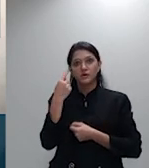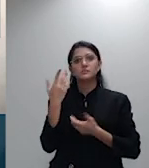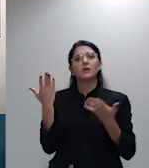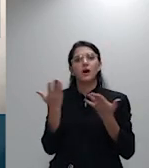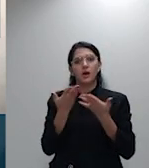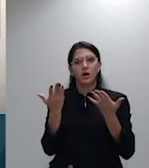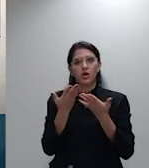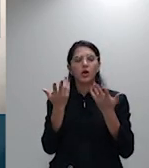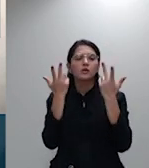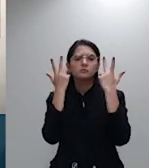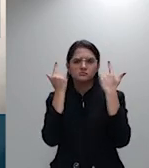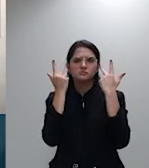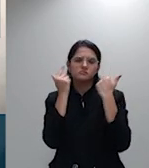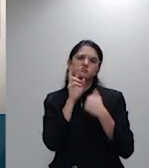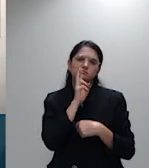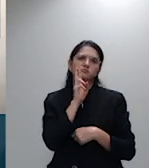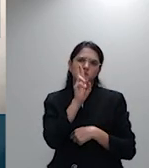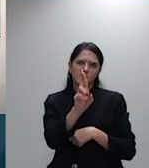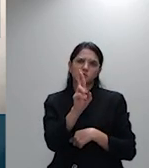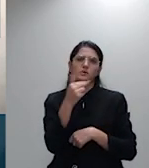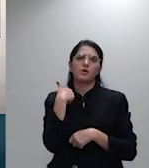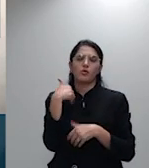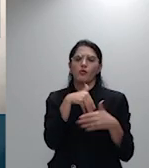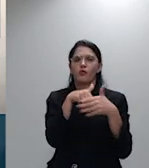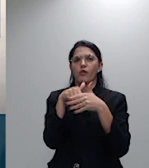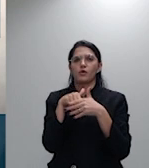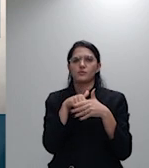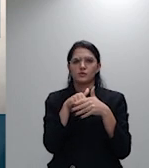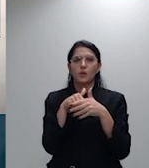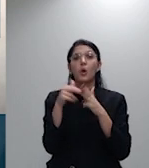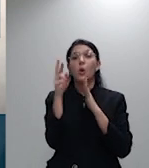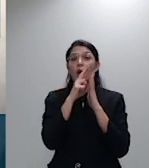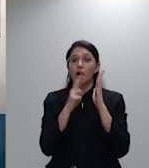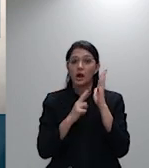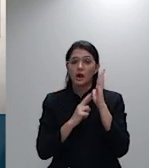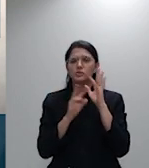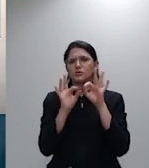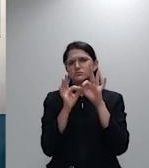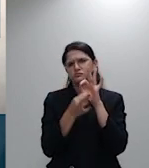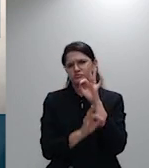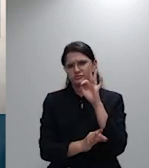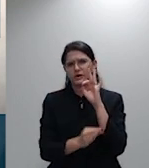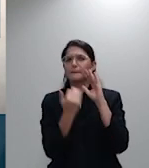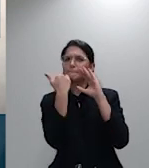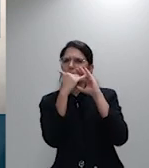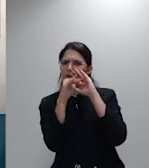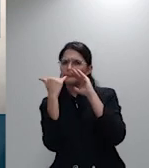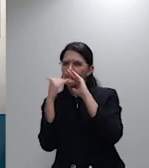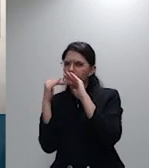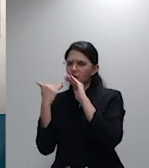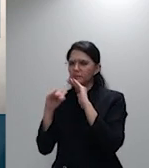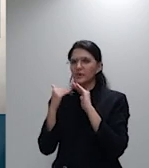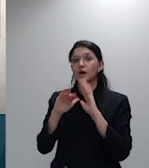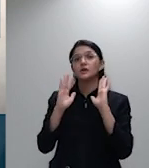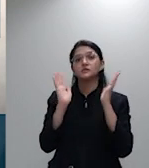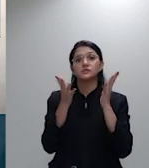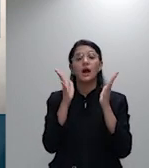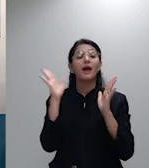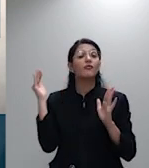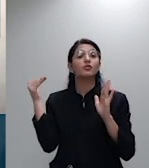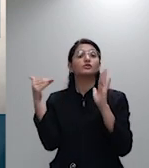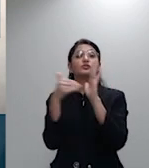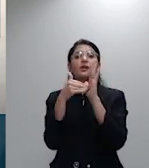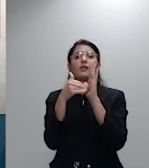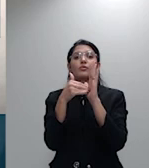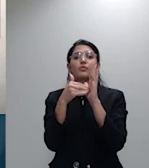voto o relatório é longo foi disponibilizado para os colegas e eu vou então diretamente ao voto como já